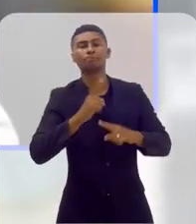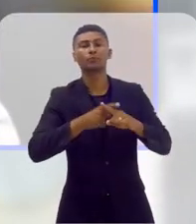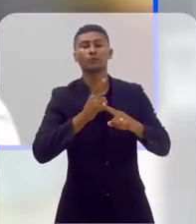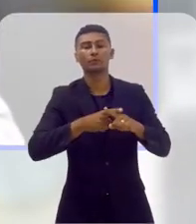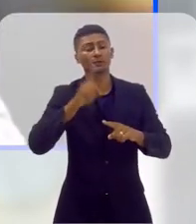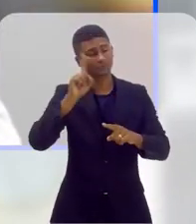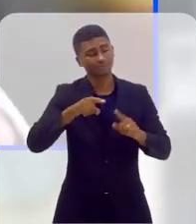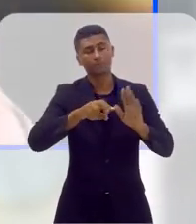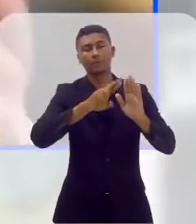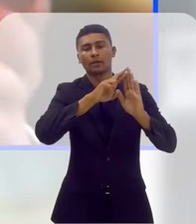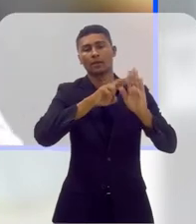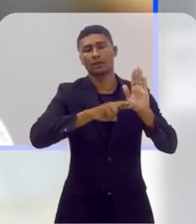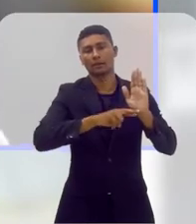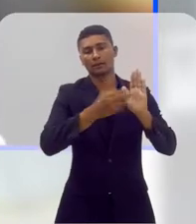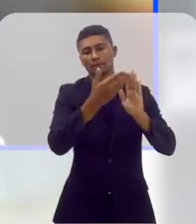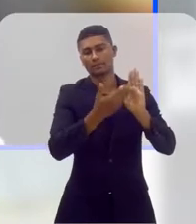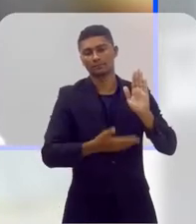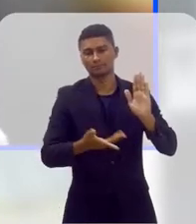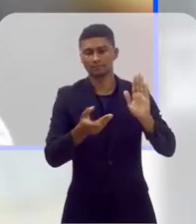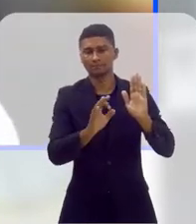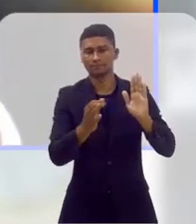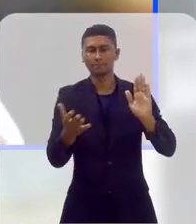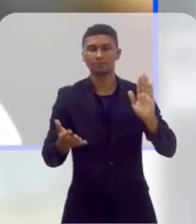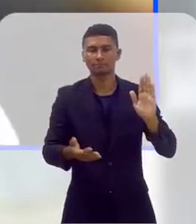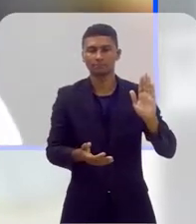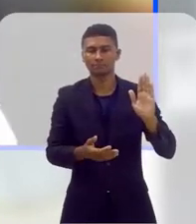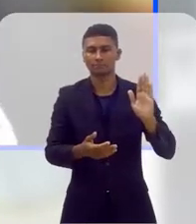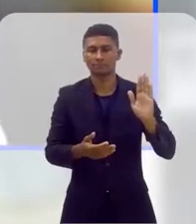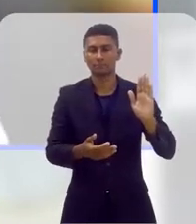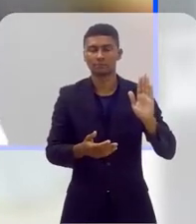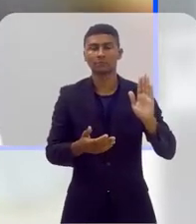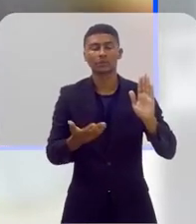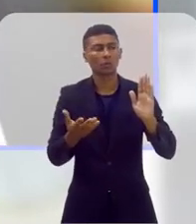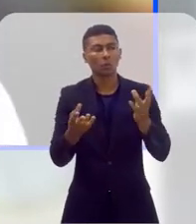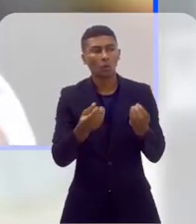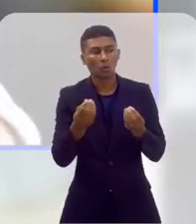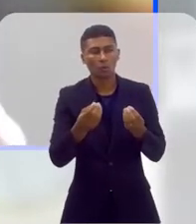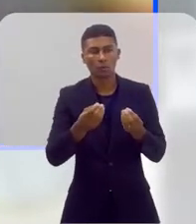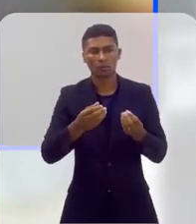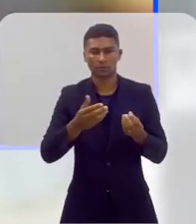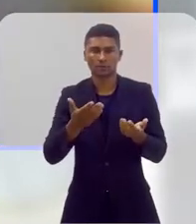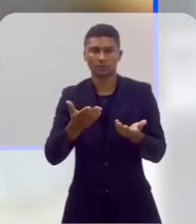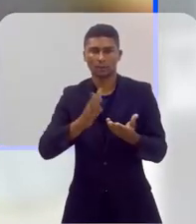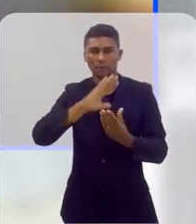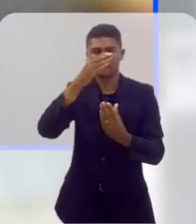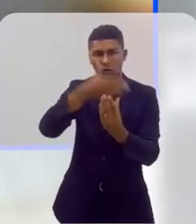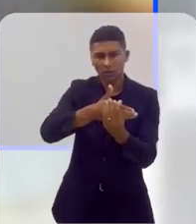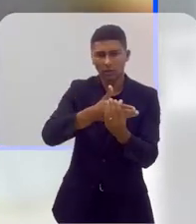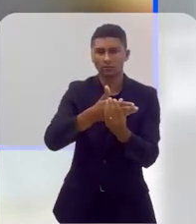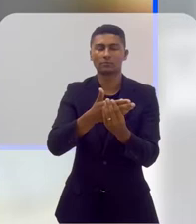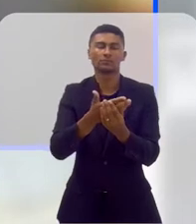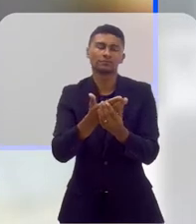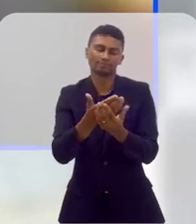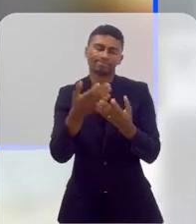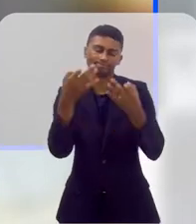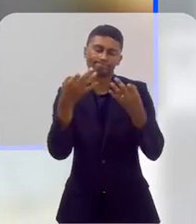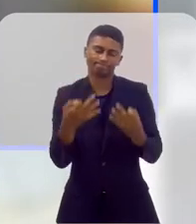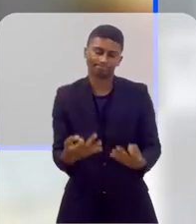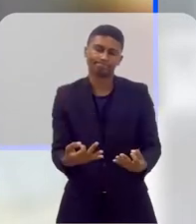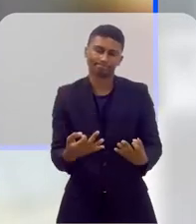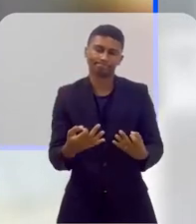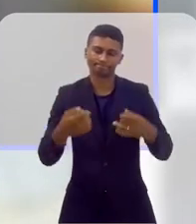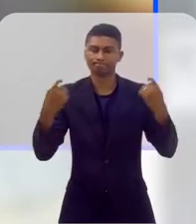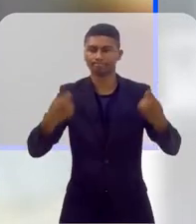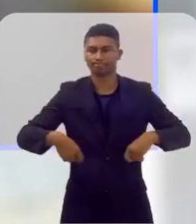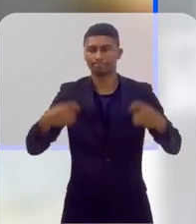direito dentro do aspecto processual, como processar ações, então a gente tem a questão da divisão de comarcas e tal, e